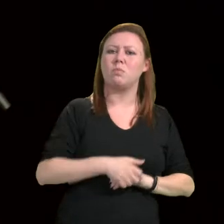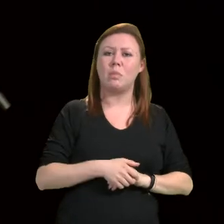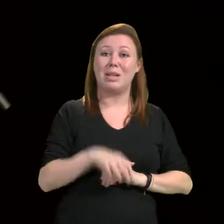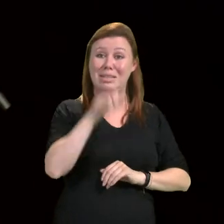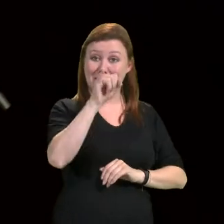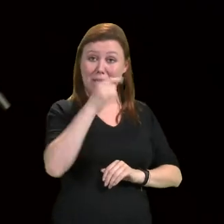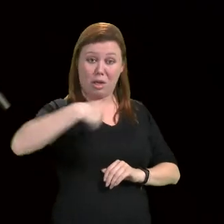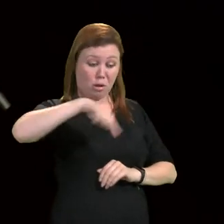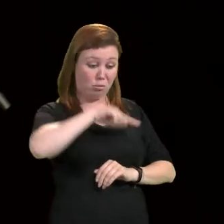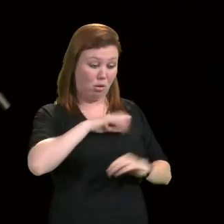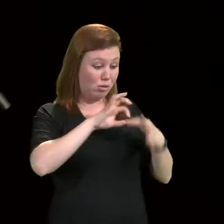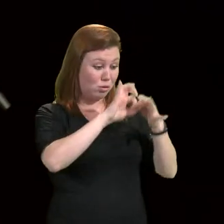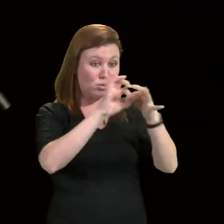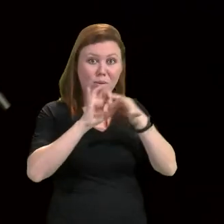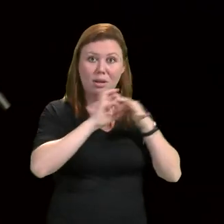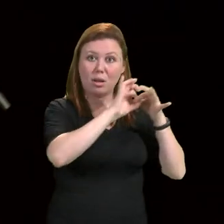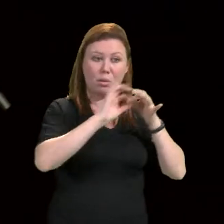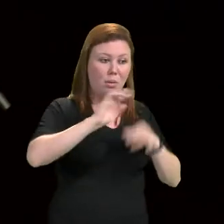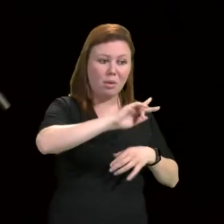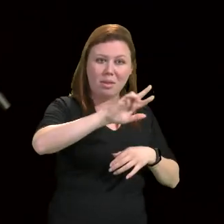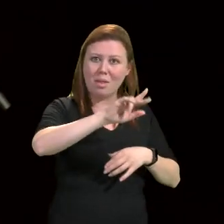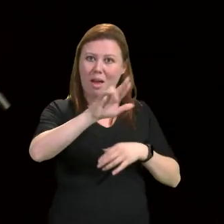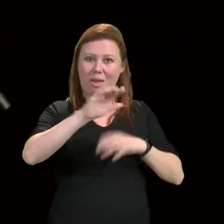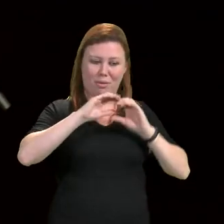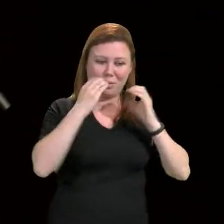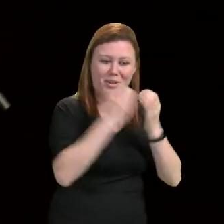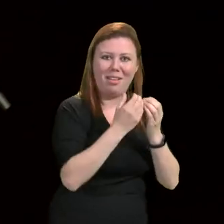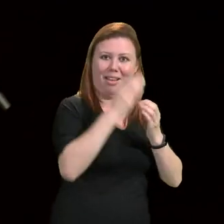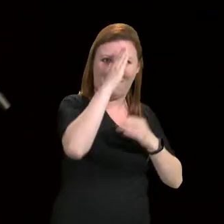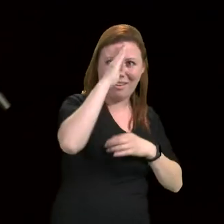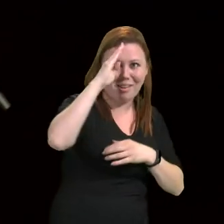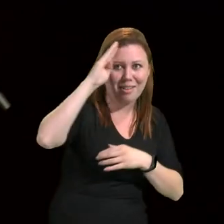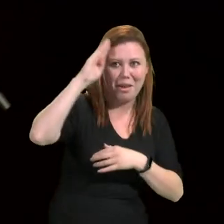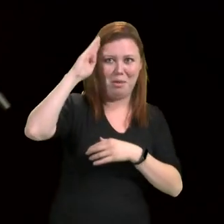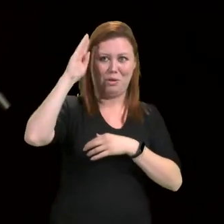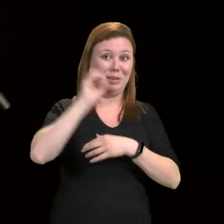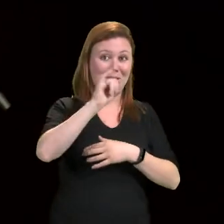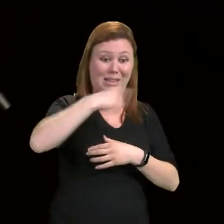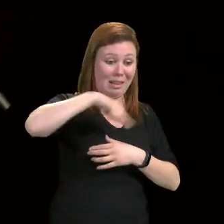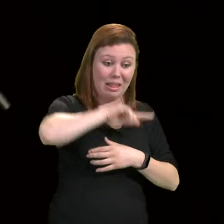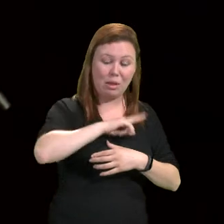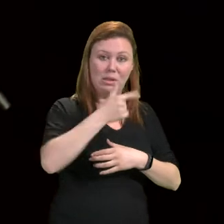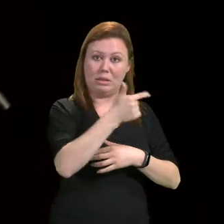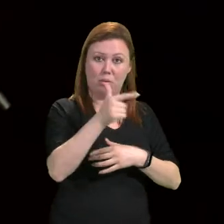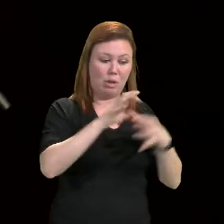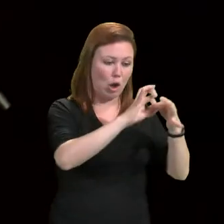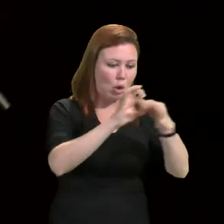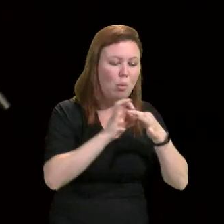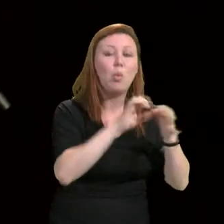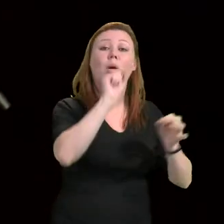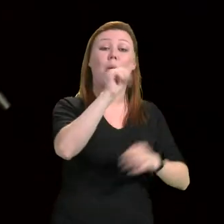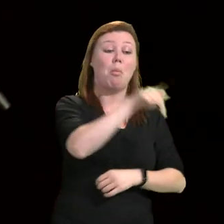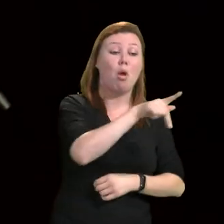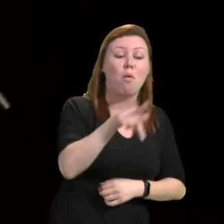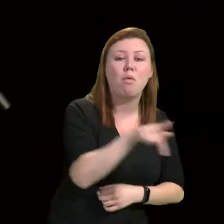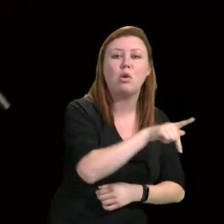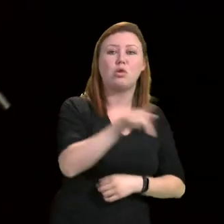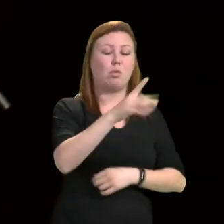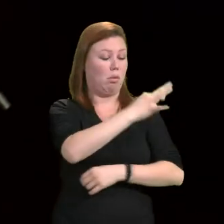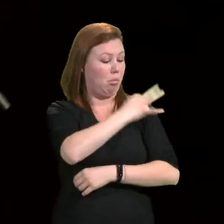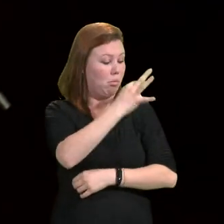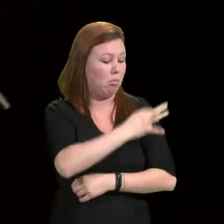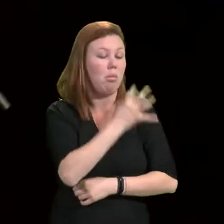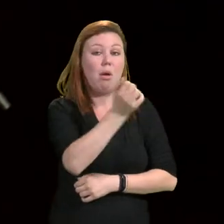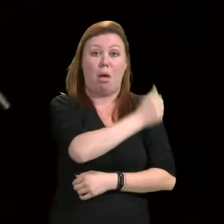da nossa comunidade acadêmica, a unidade construída entre os docentes, os técnicos administrativos e os